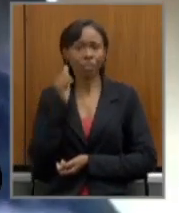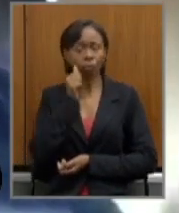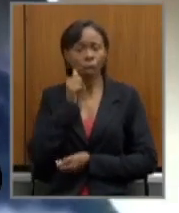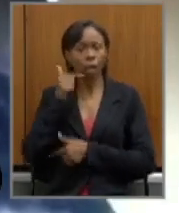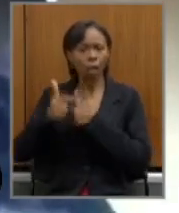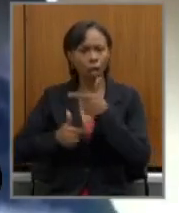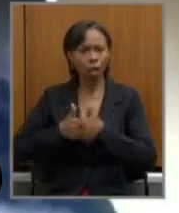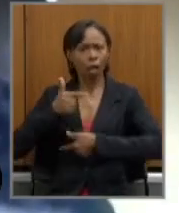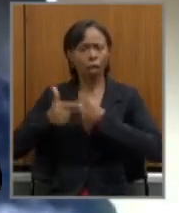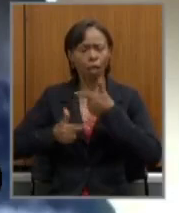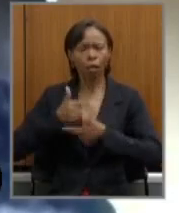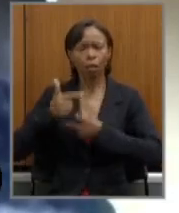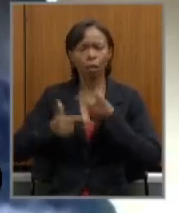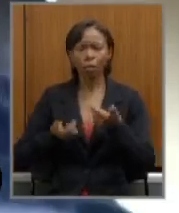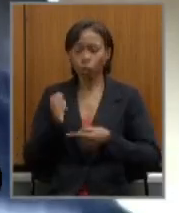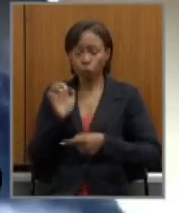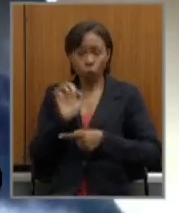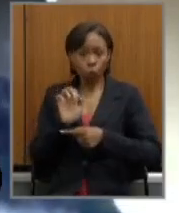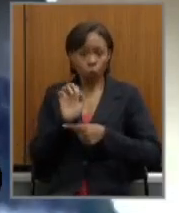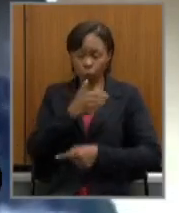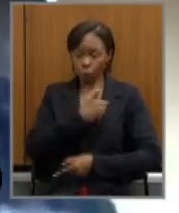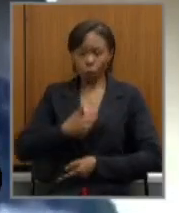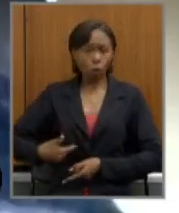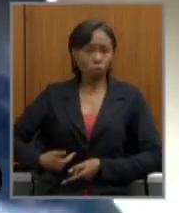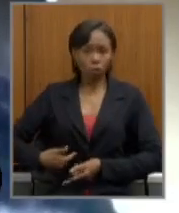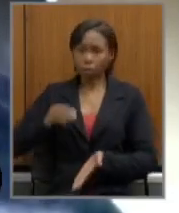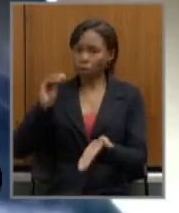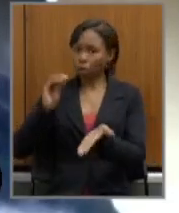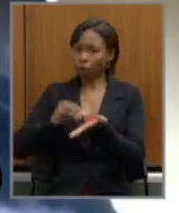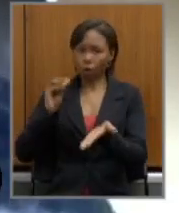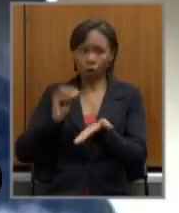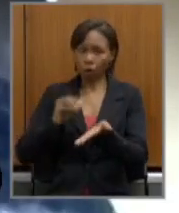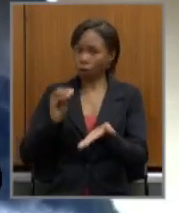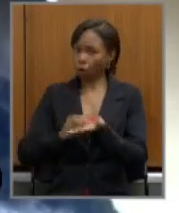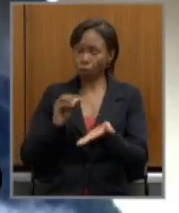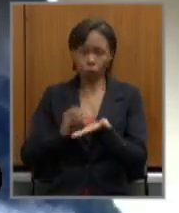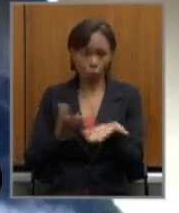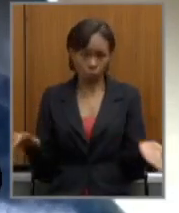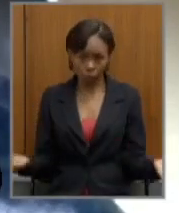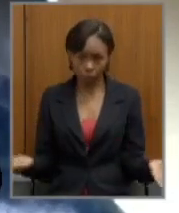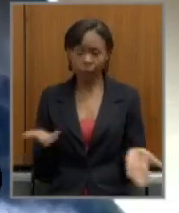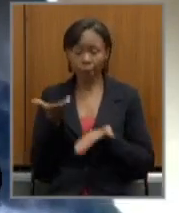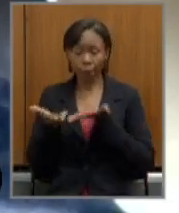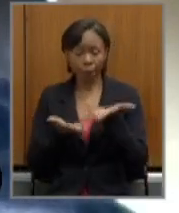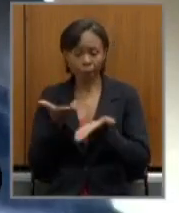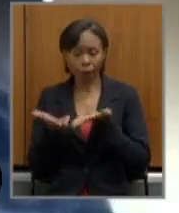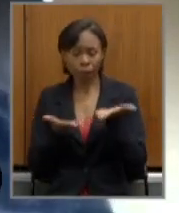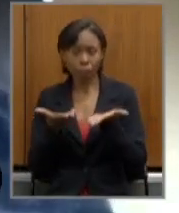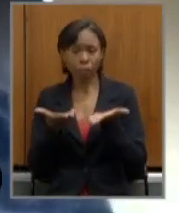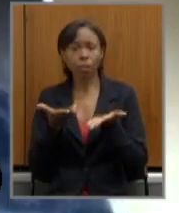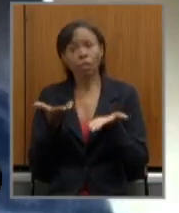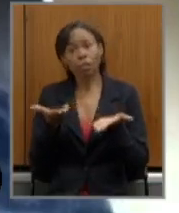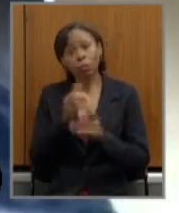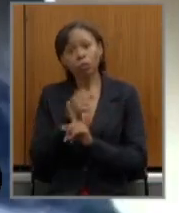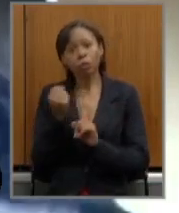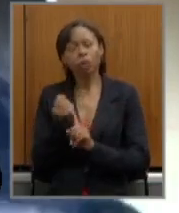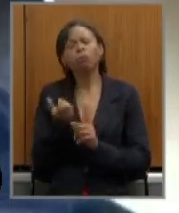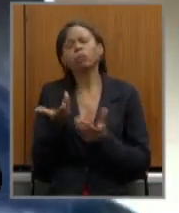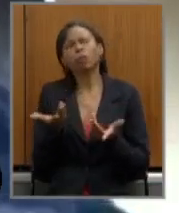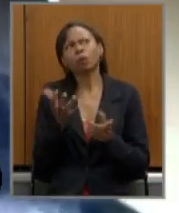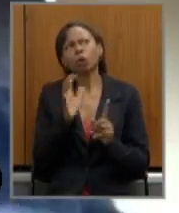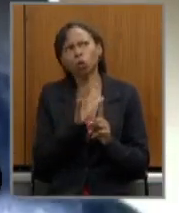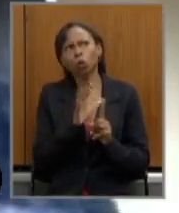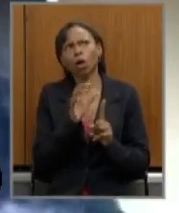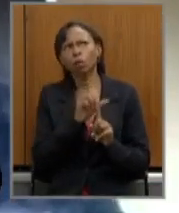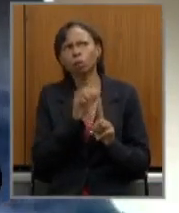tarefas que o estado deixou de cumprir como as tarefas de assistência social queria saber qual esses impactos e por